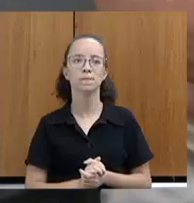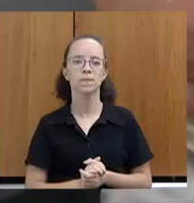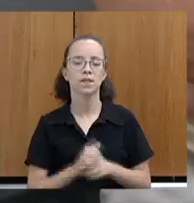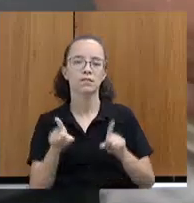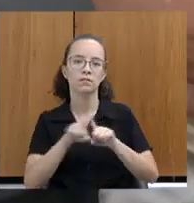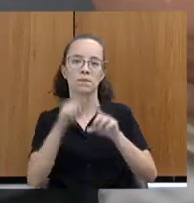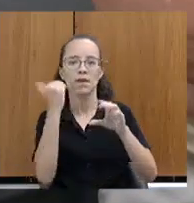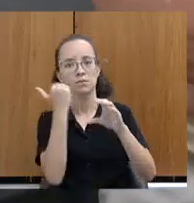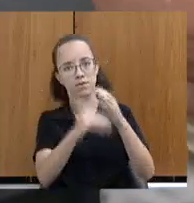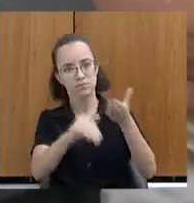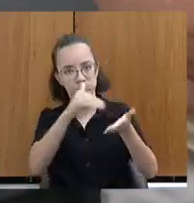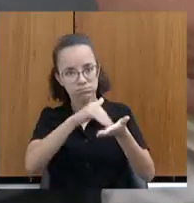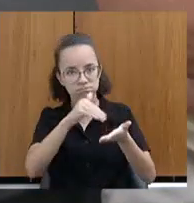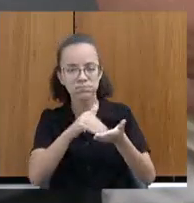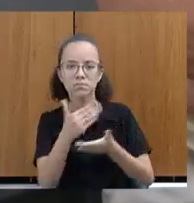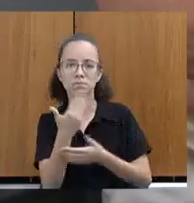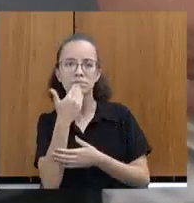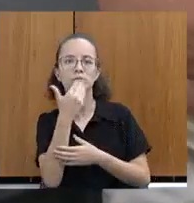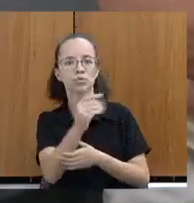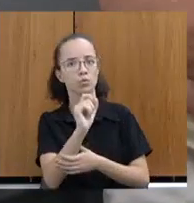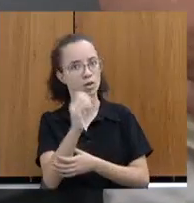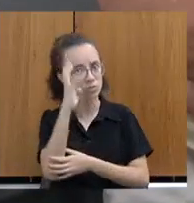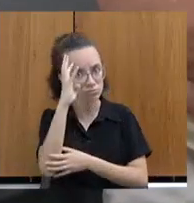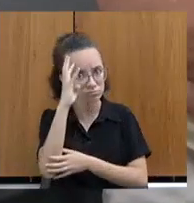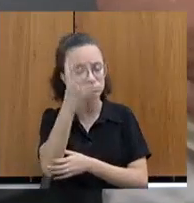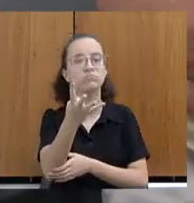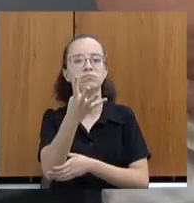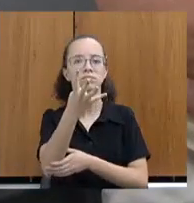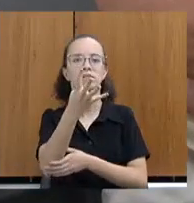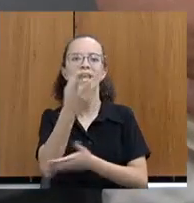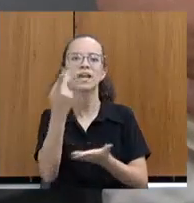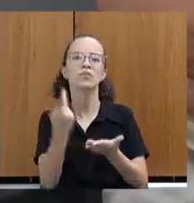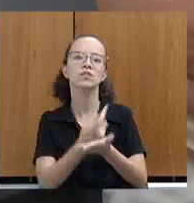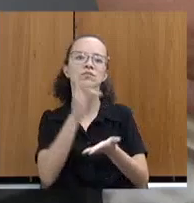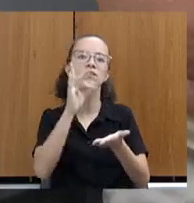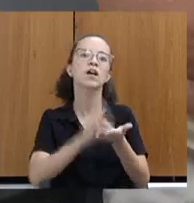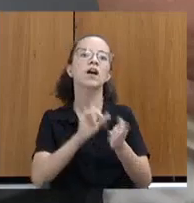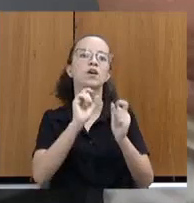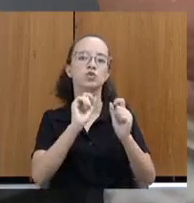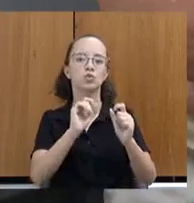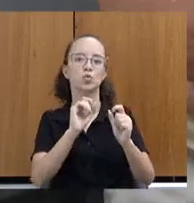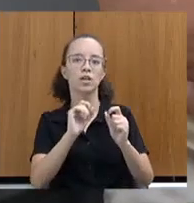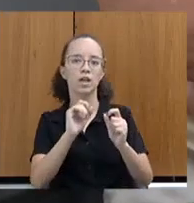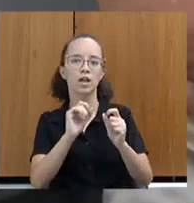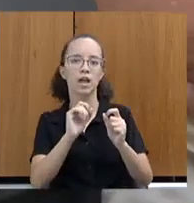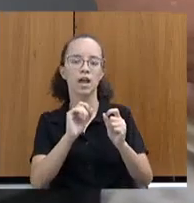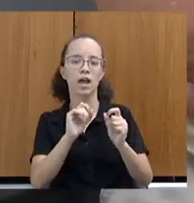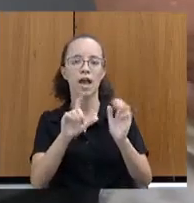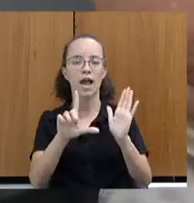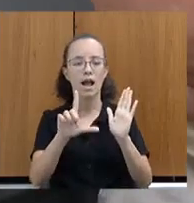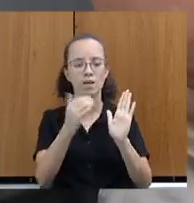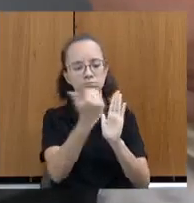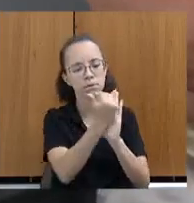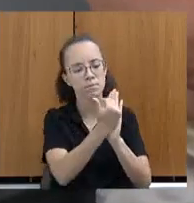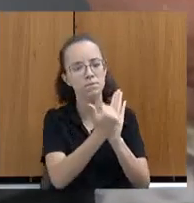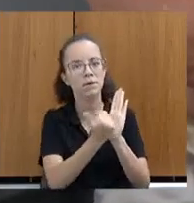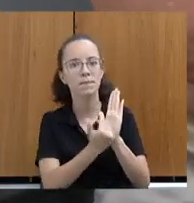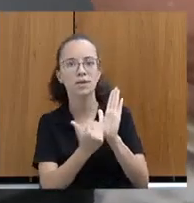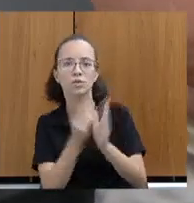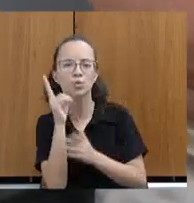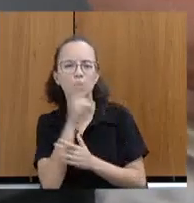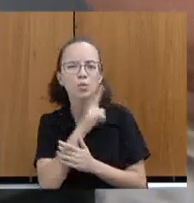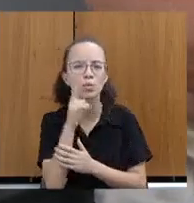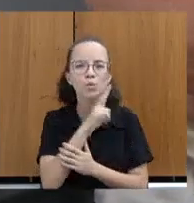Seja encaminhada a C10 e pedir de providência para que seja aplicado o protocolo de atendimento emergencial a imigrantes, refugiados,